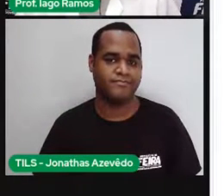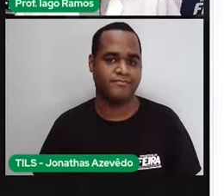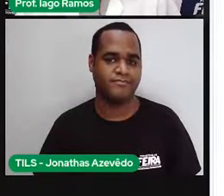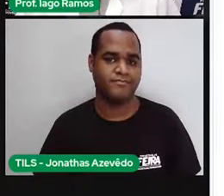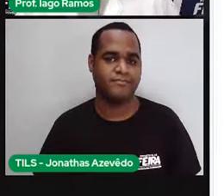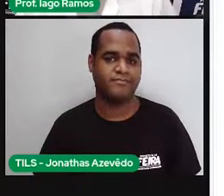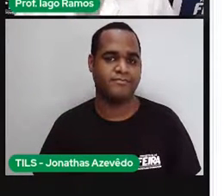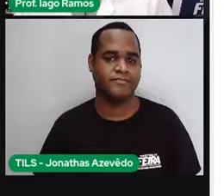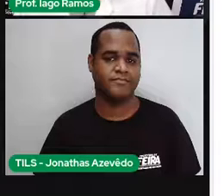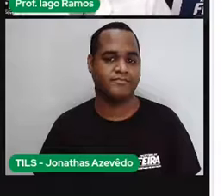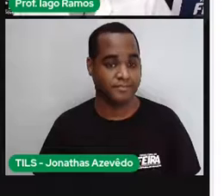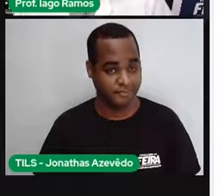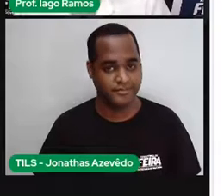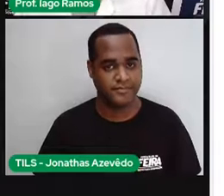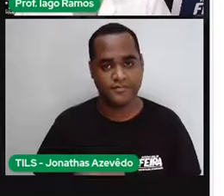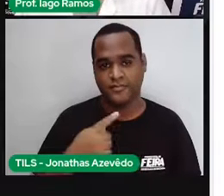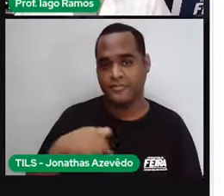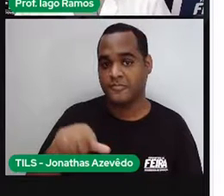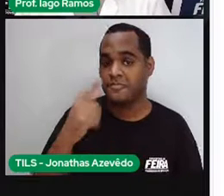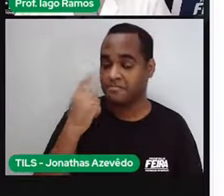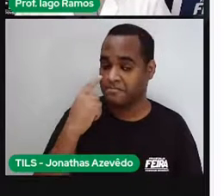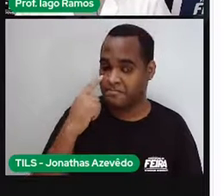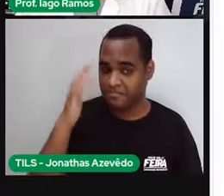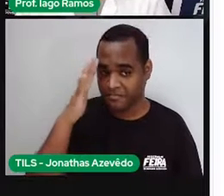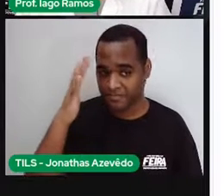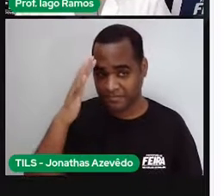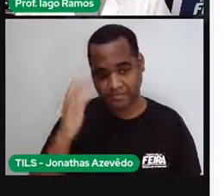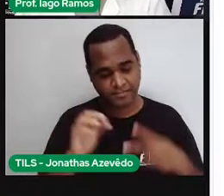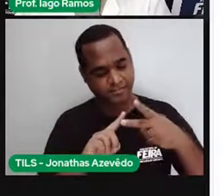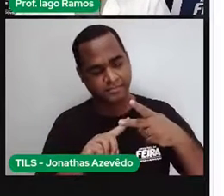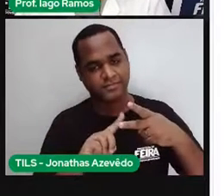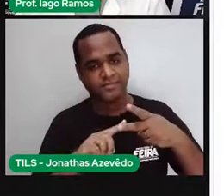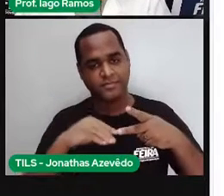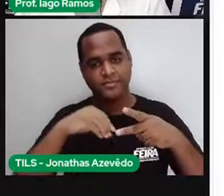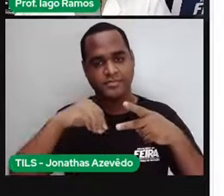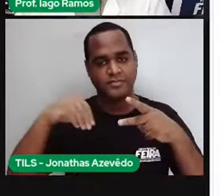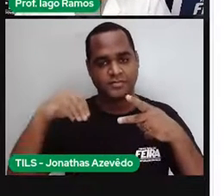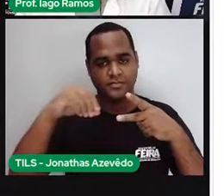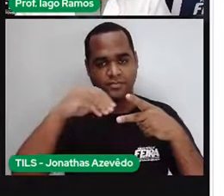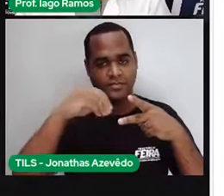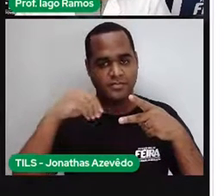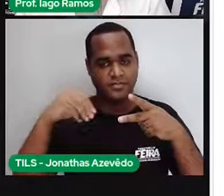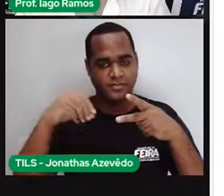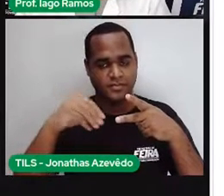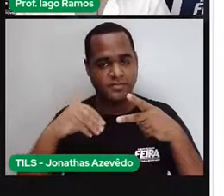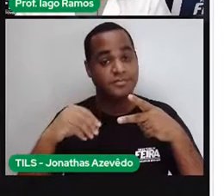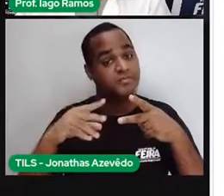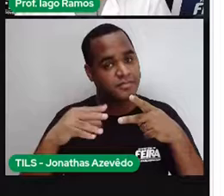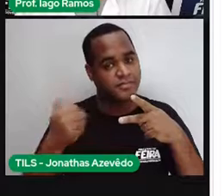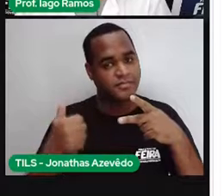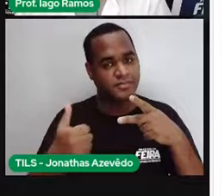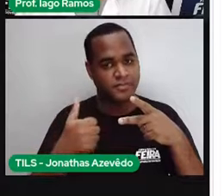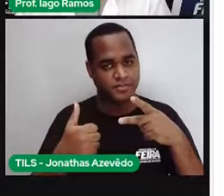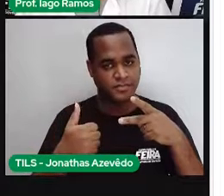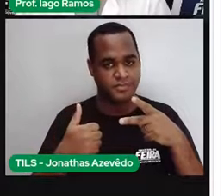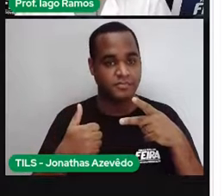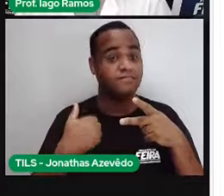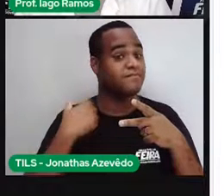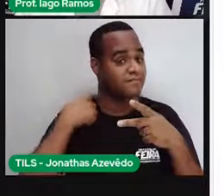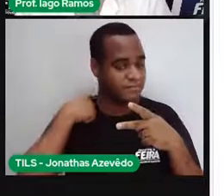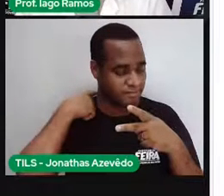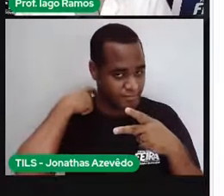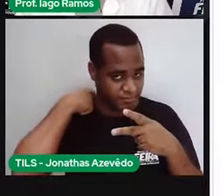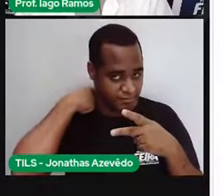vamos pensar agora no terreno 2, que é 55 por 55. Ou seja,